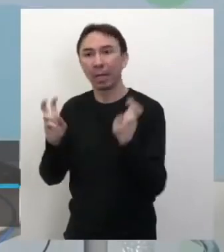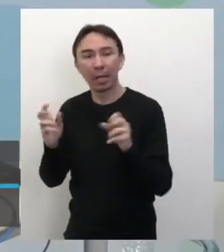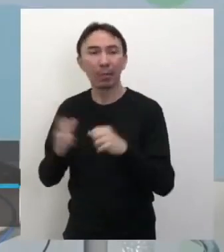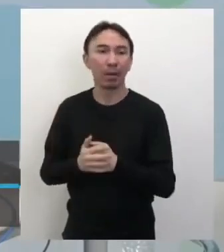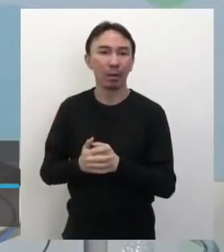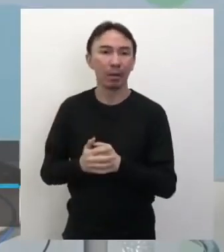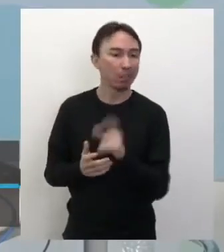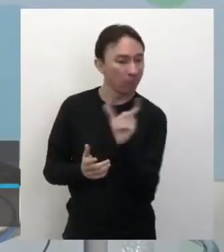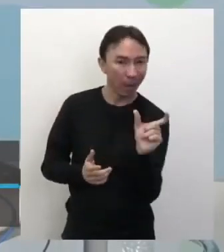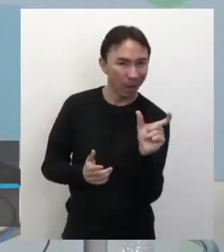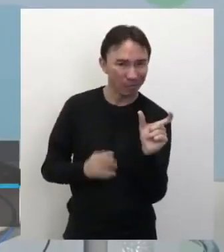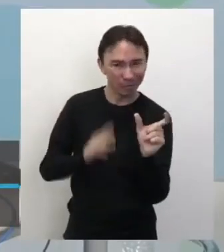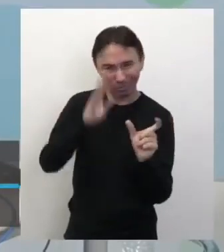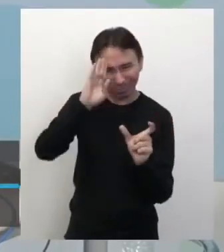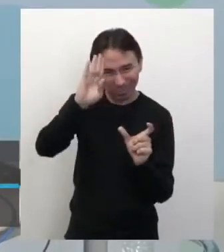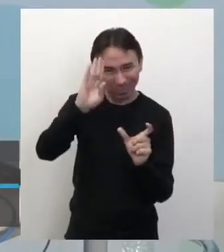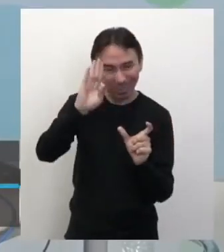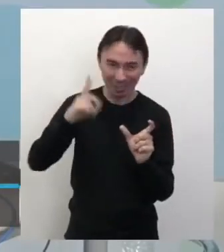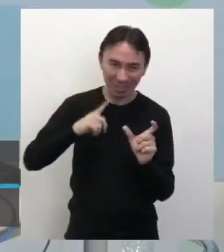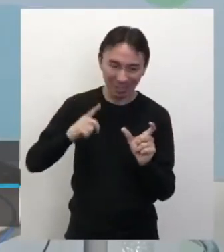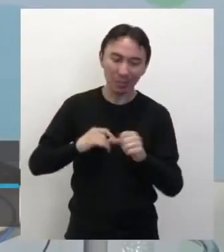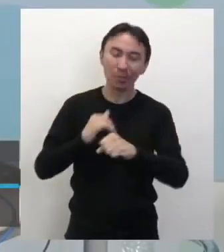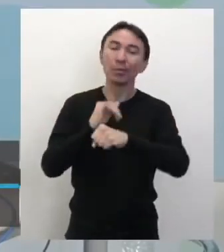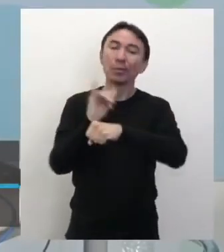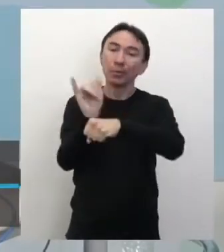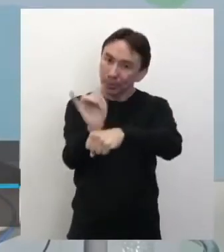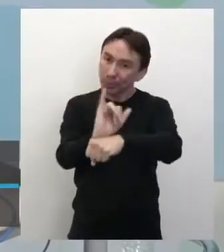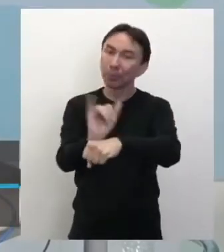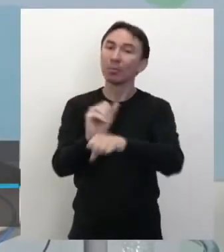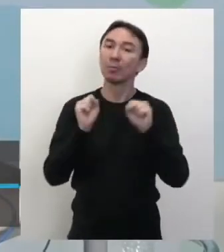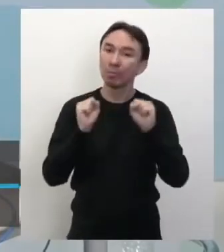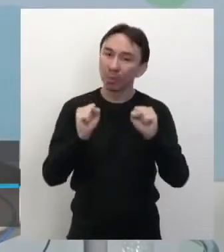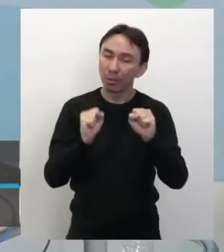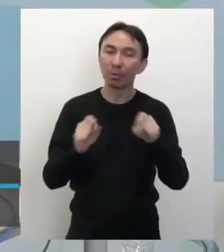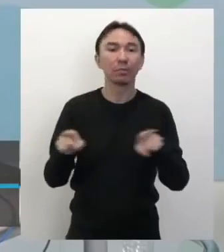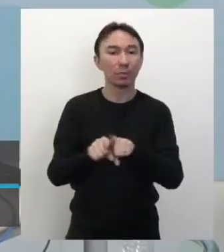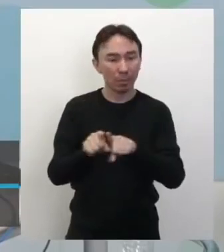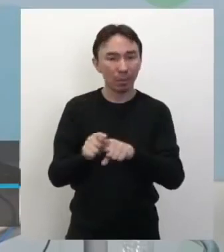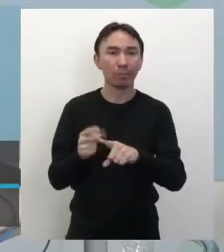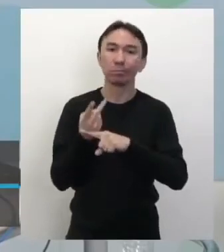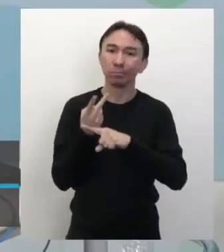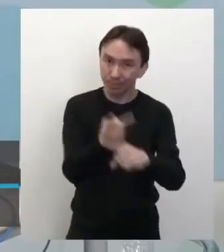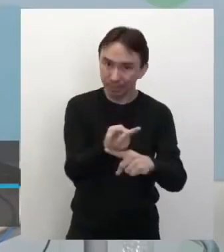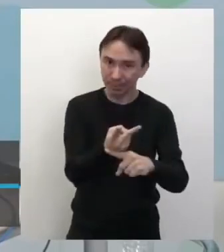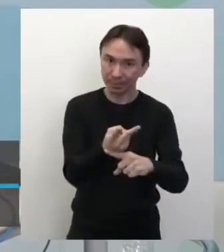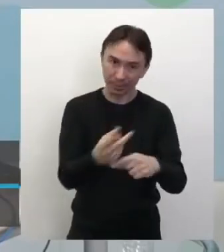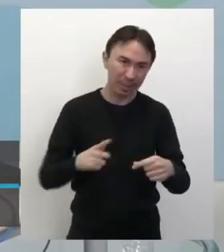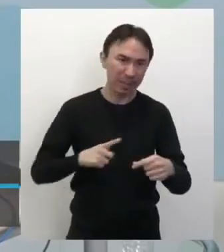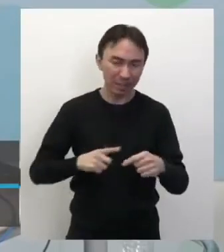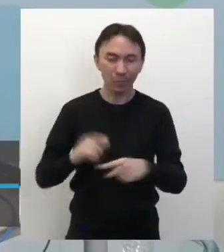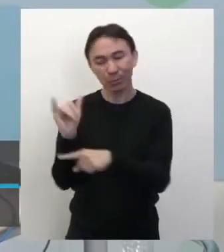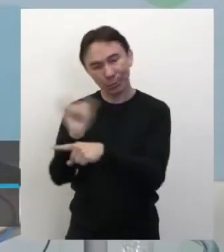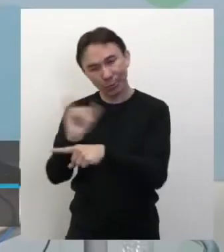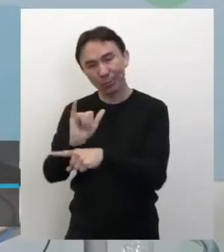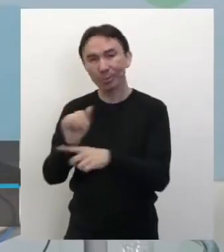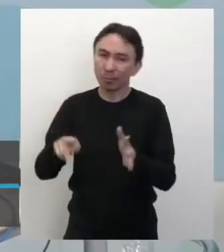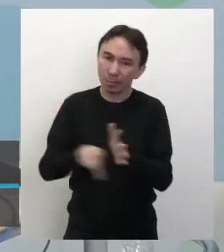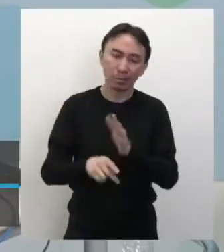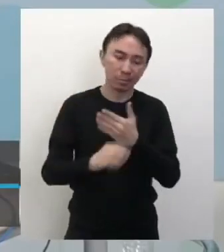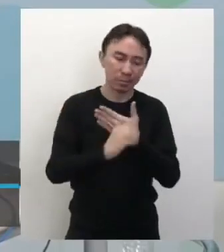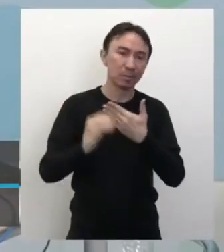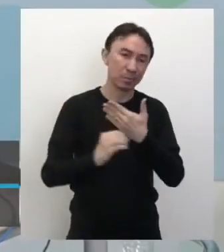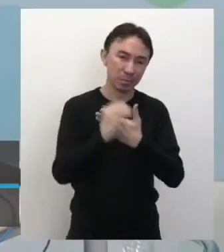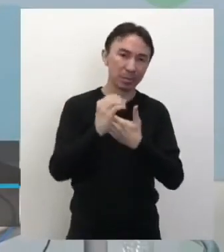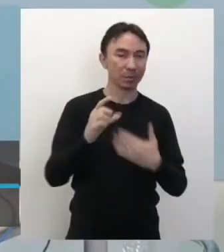elas estão lá disponíveis também nos canais do CMSP, então não tem por que você ficar aí no prejuízo das aulas. No mais,